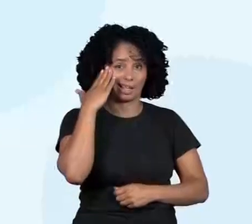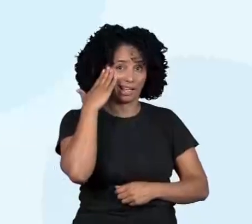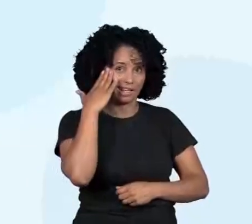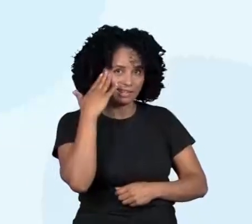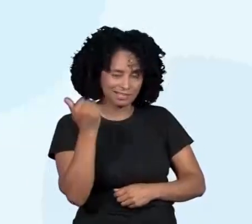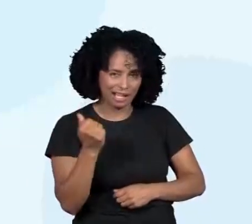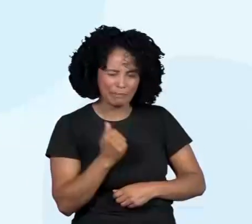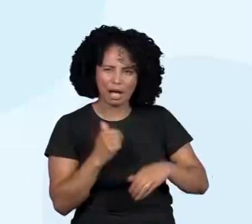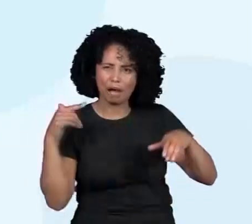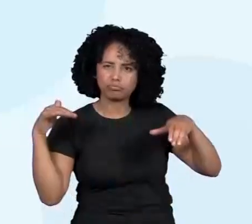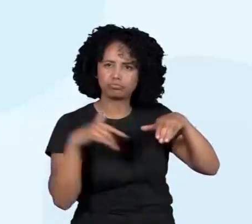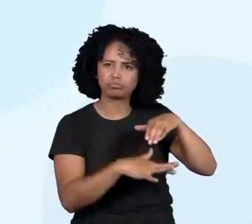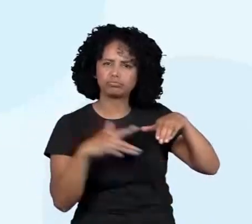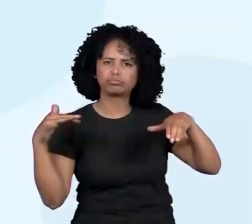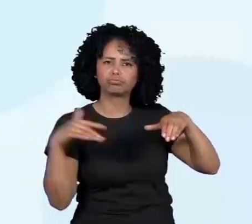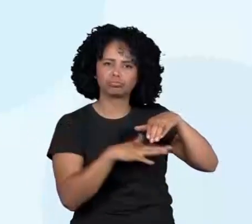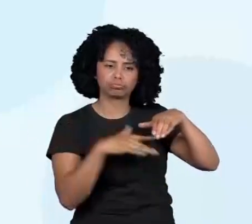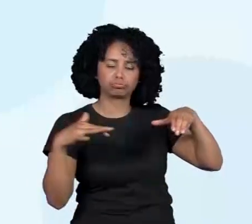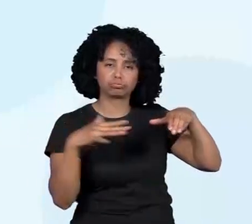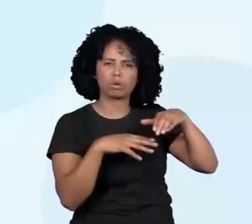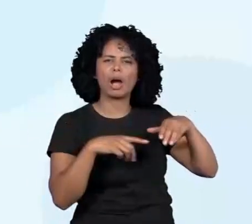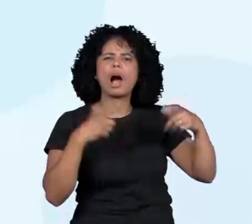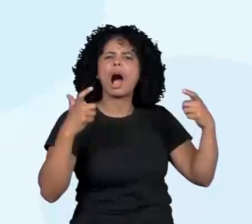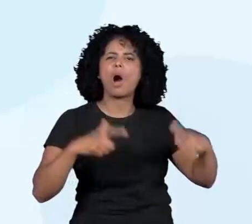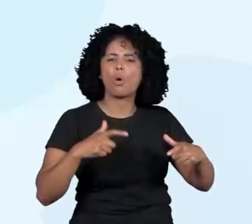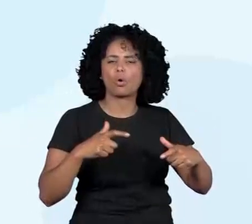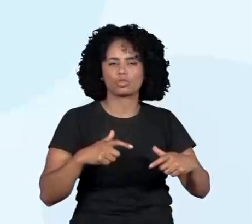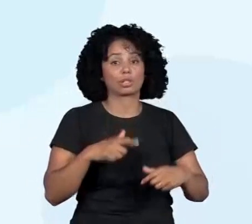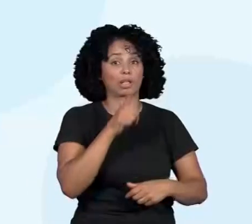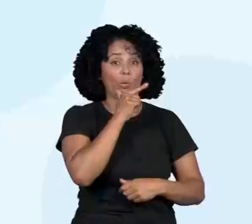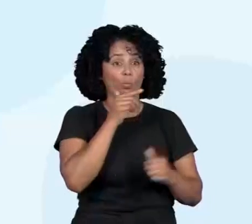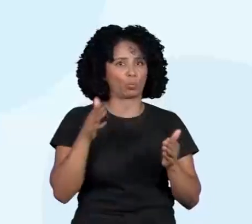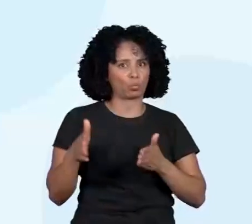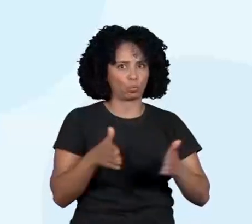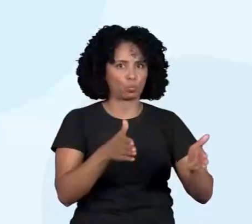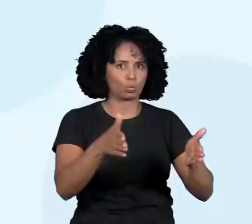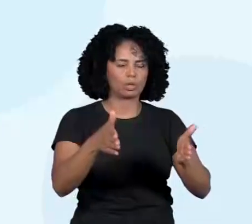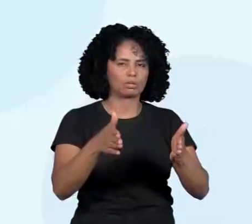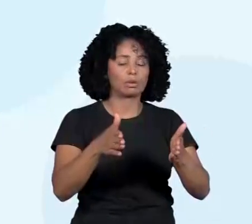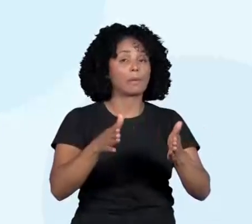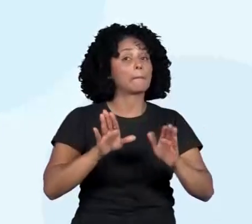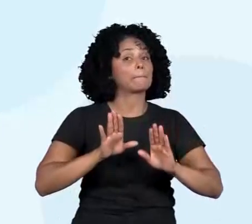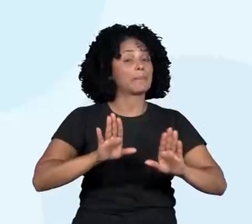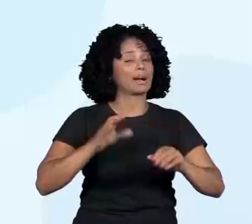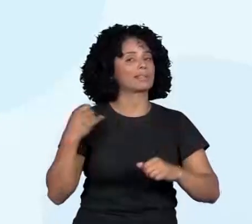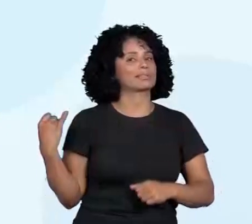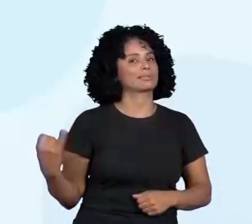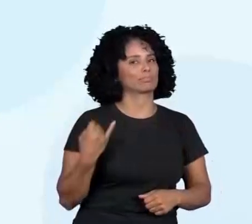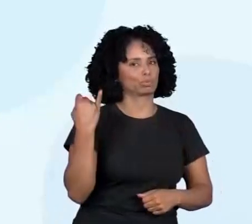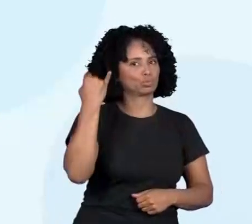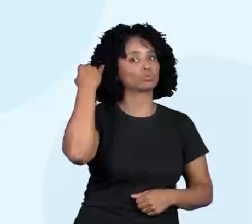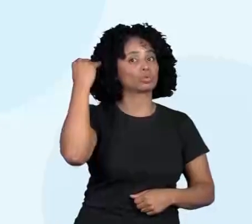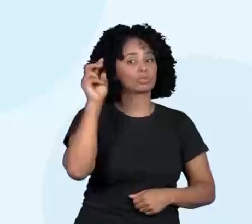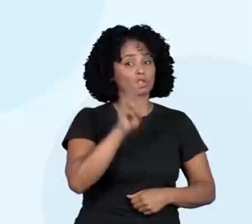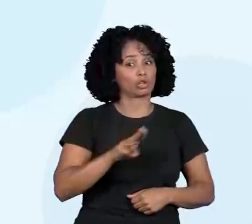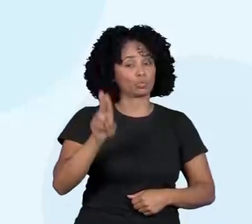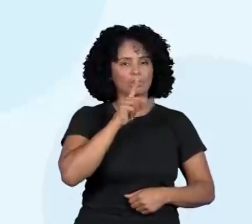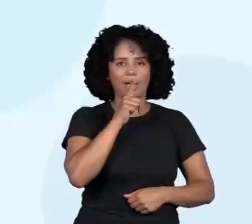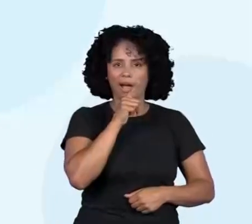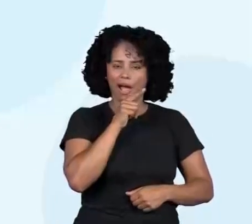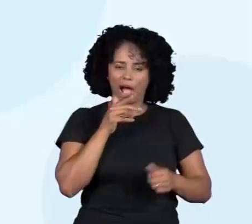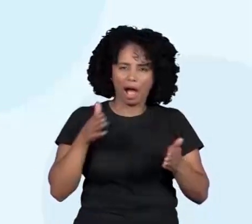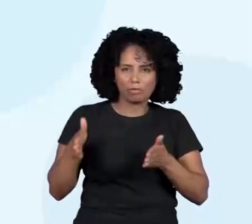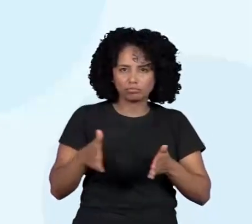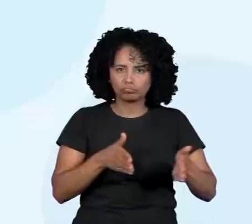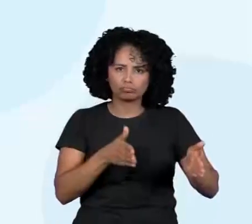latente num rio. A utilização da energia hidráulica é bastante antiga e